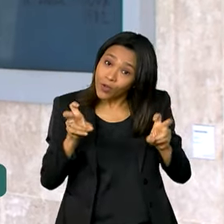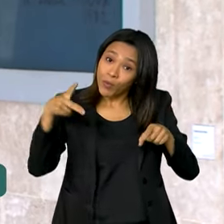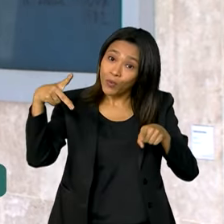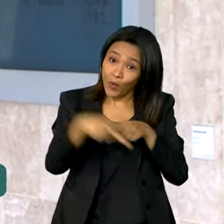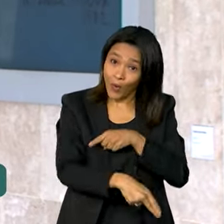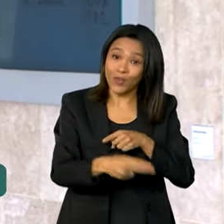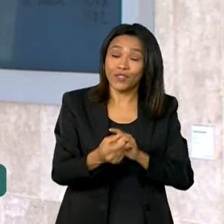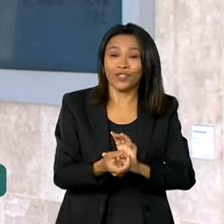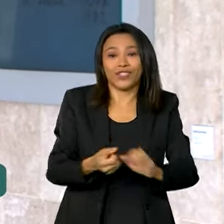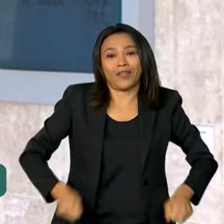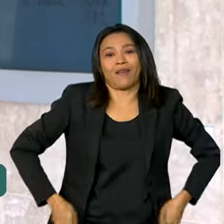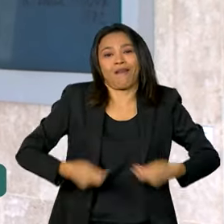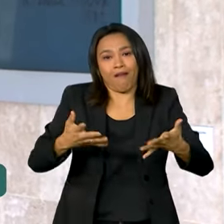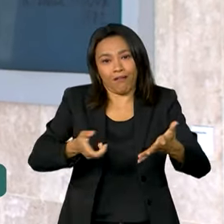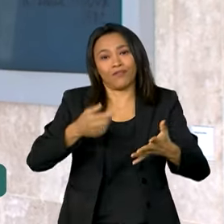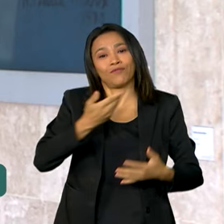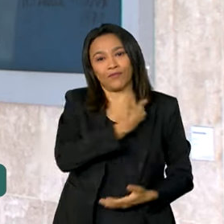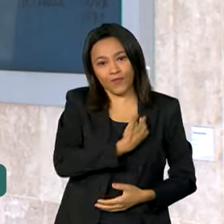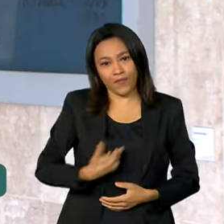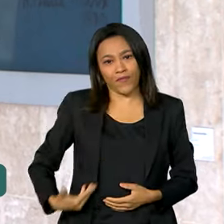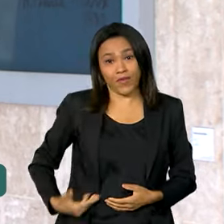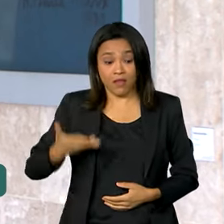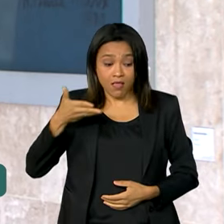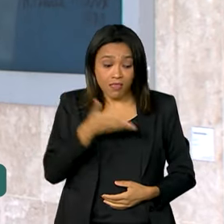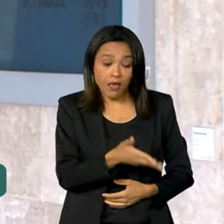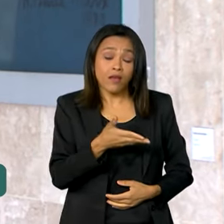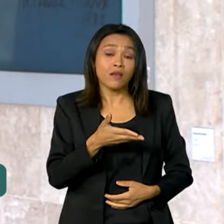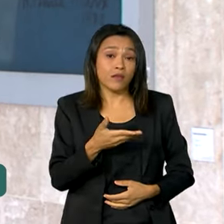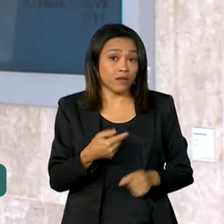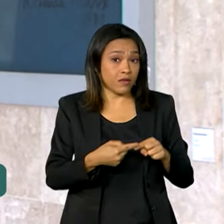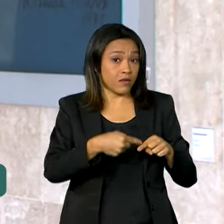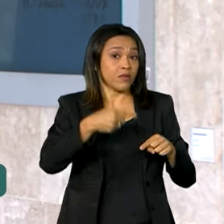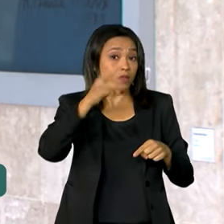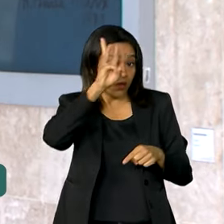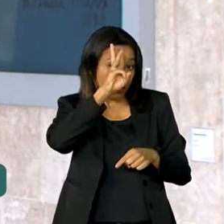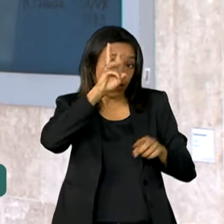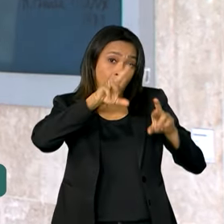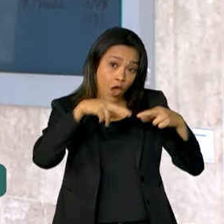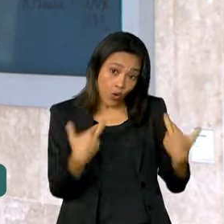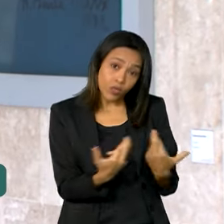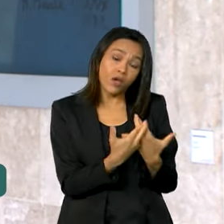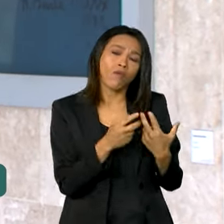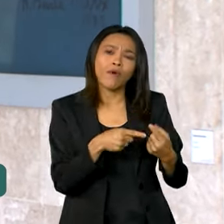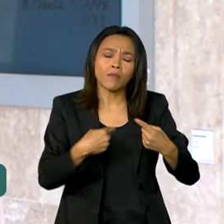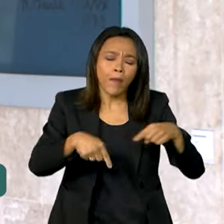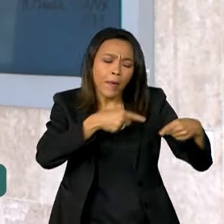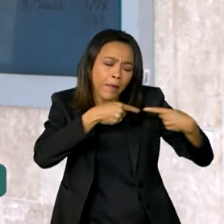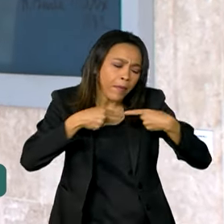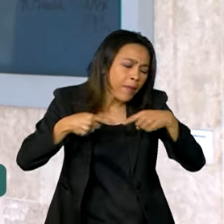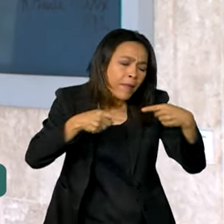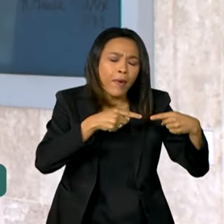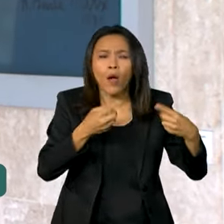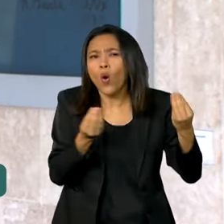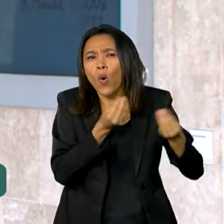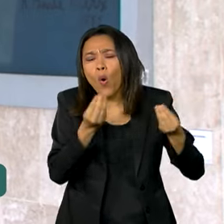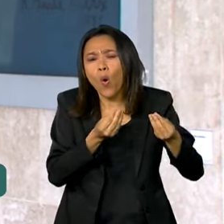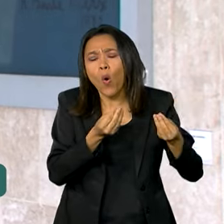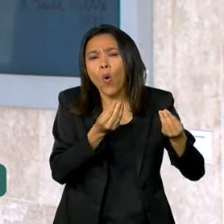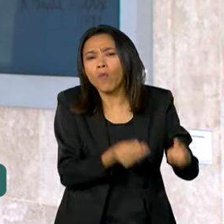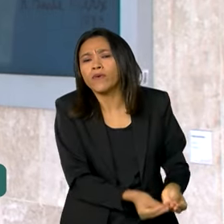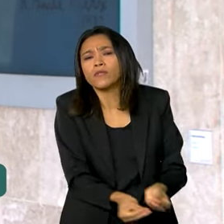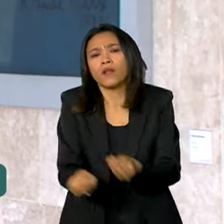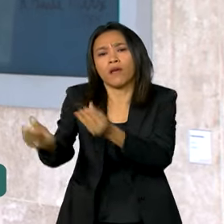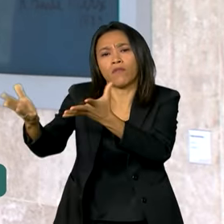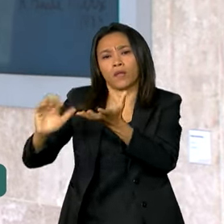pelo governo. Segundo Haddad, na reunião desta terça-feira, eles vão discutir de que forma essas medidas serão encaminhadas ao